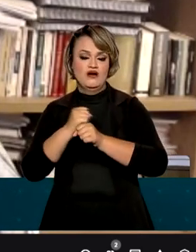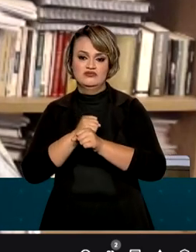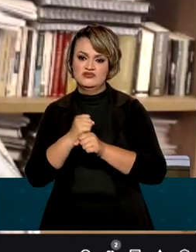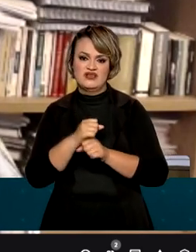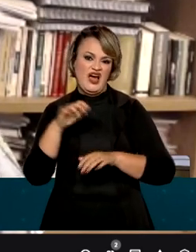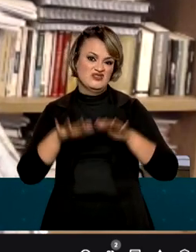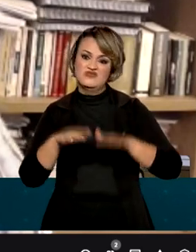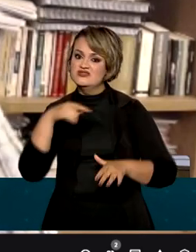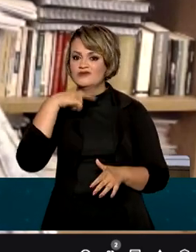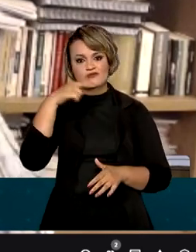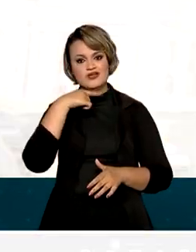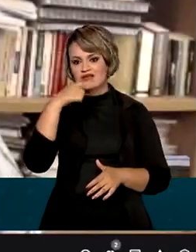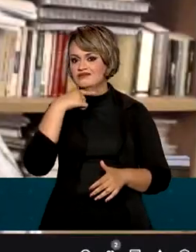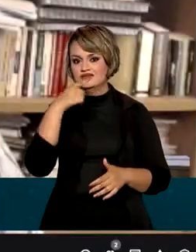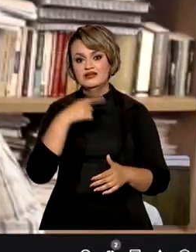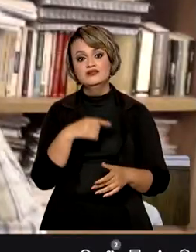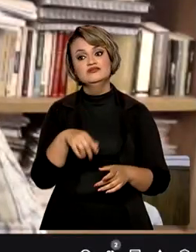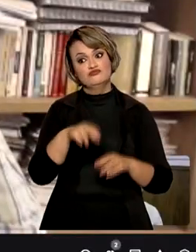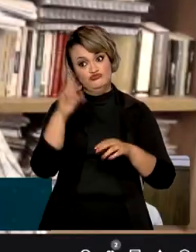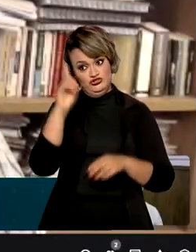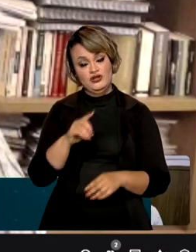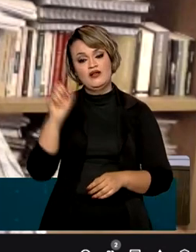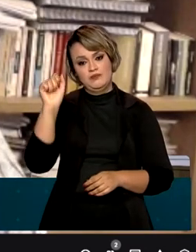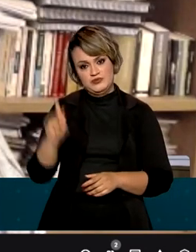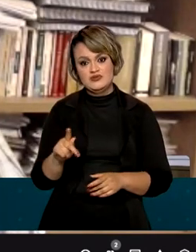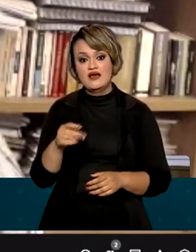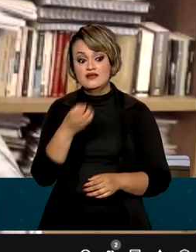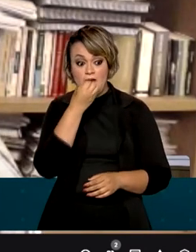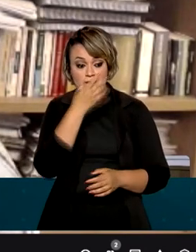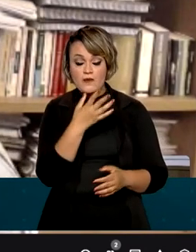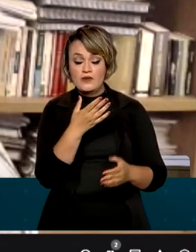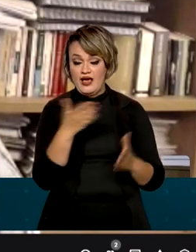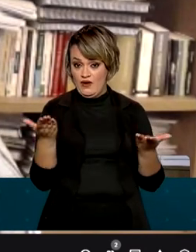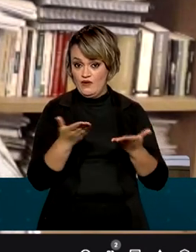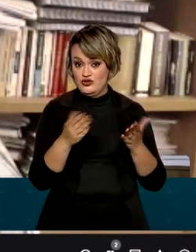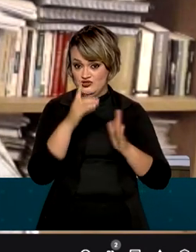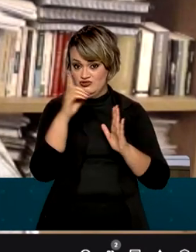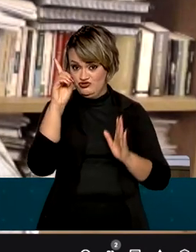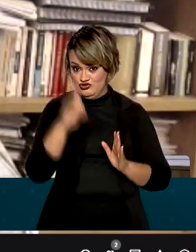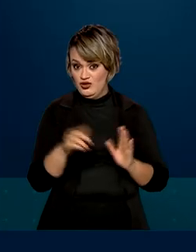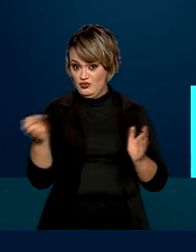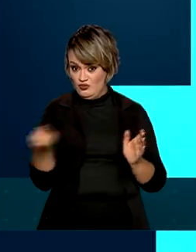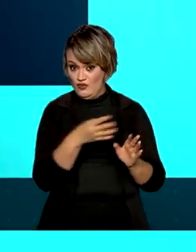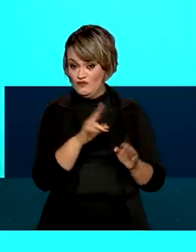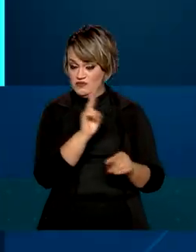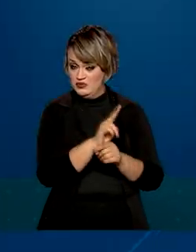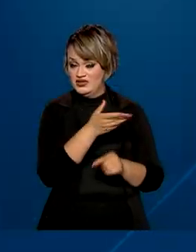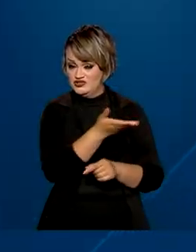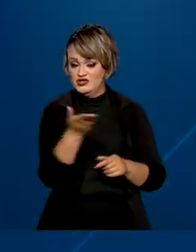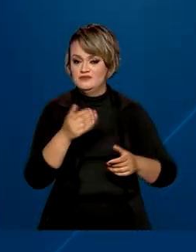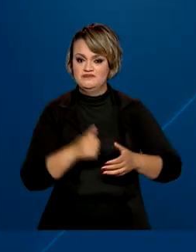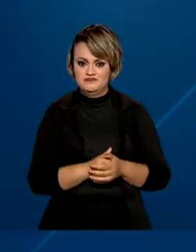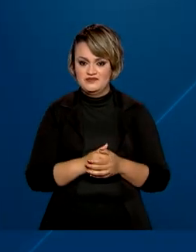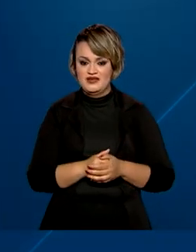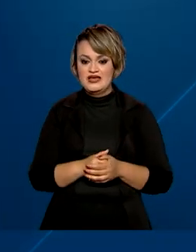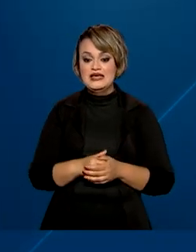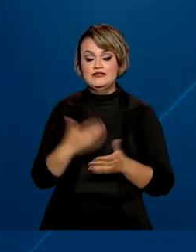laborativa mais rápida, vai protegê-los e vai proteger também. A partir de agora,